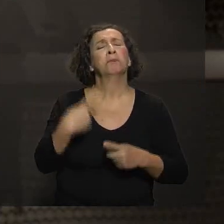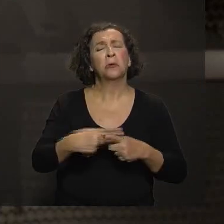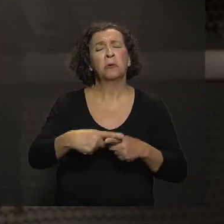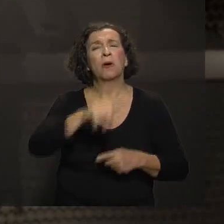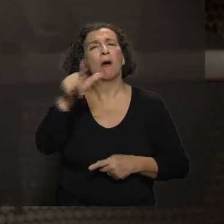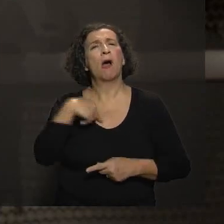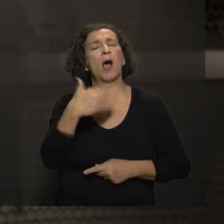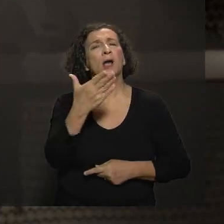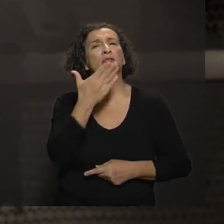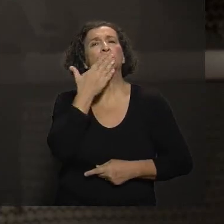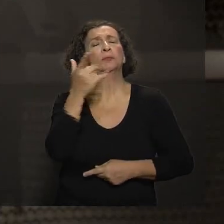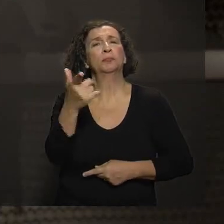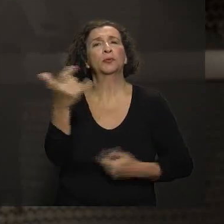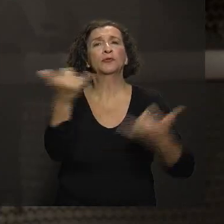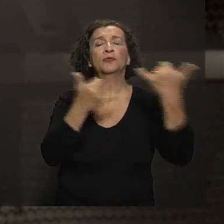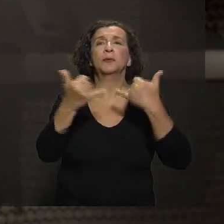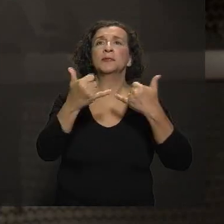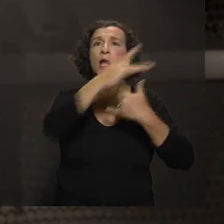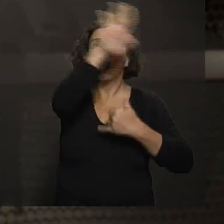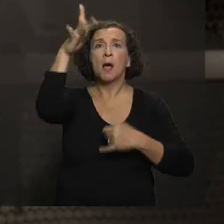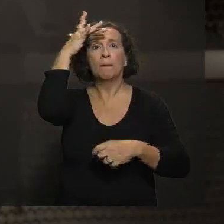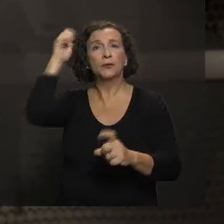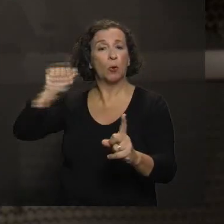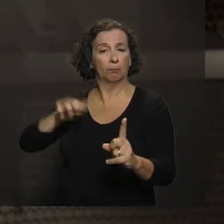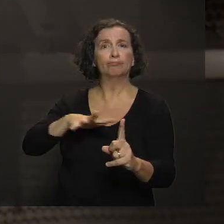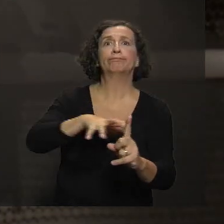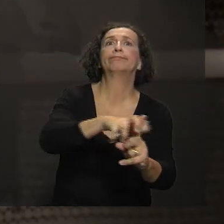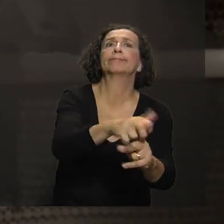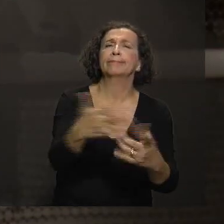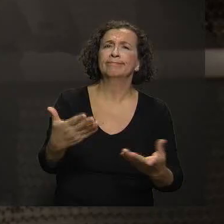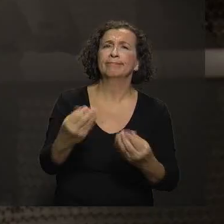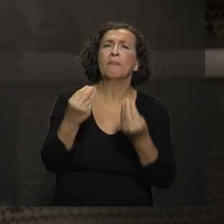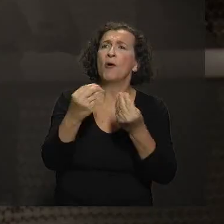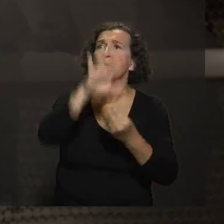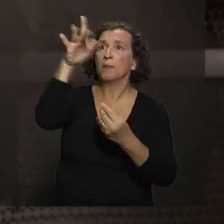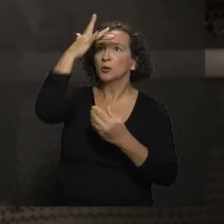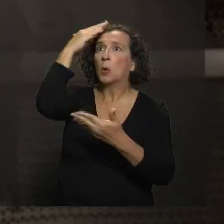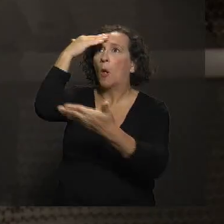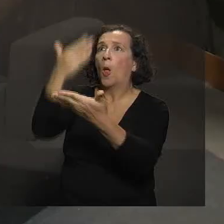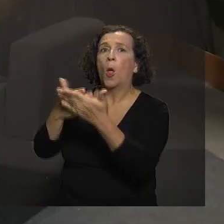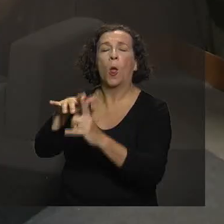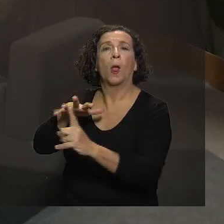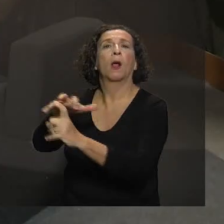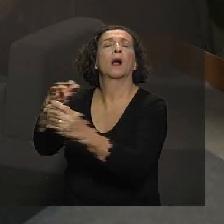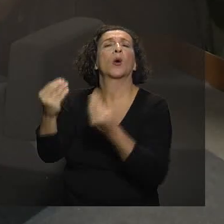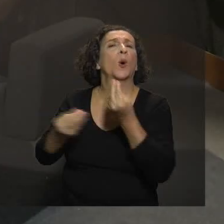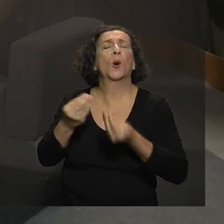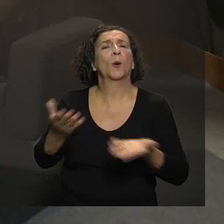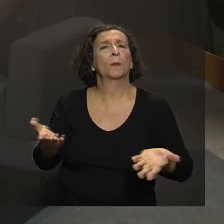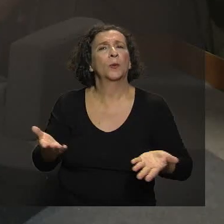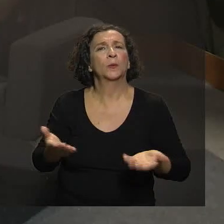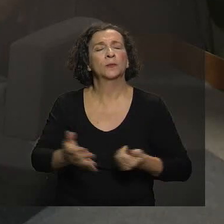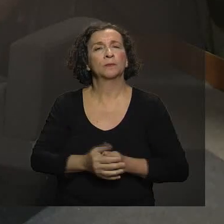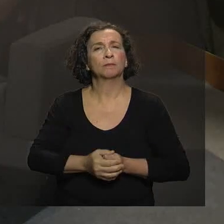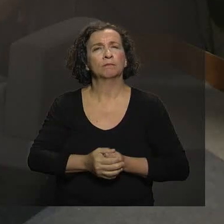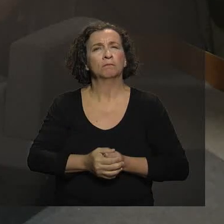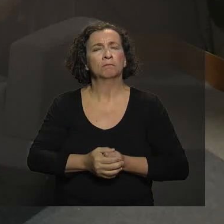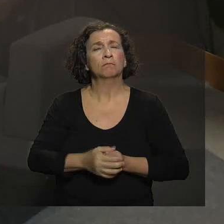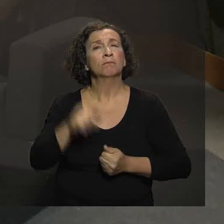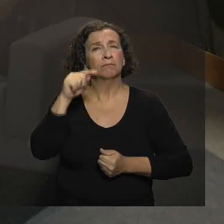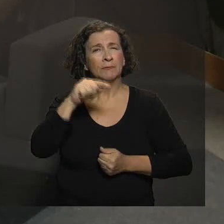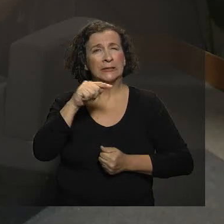angaria tanta adesão, digamos assim? Tanta gente... Essa não